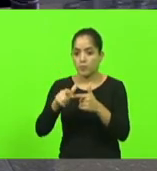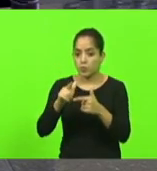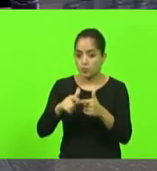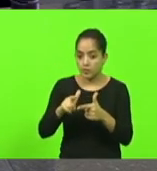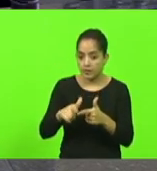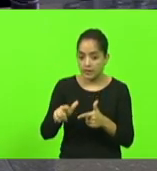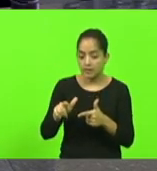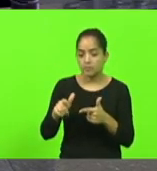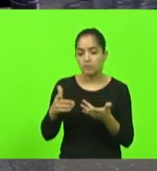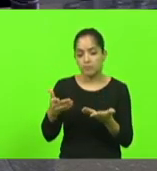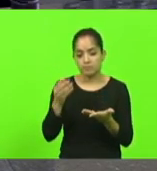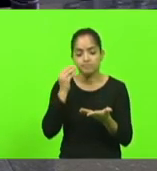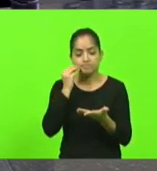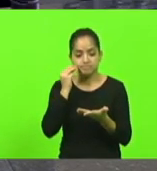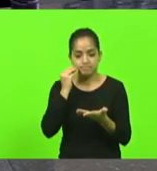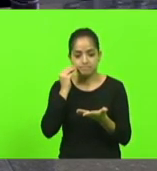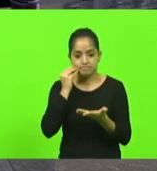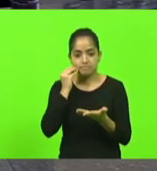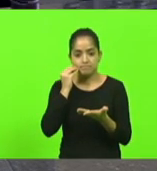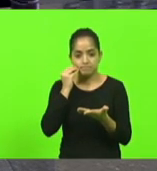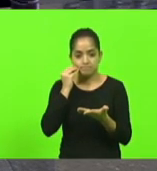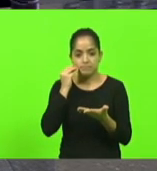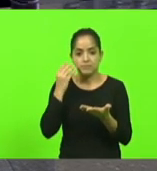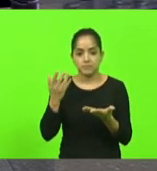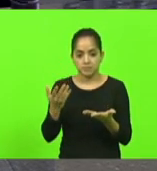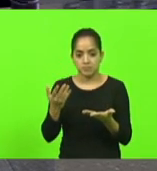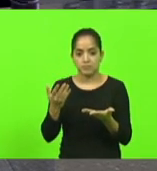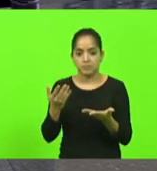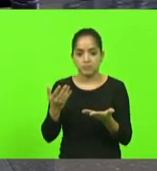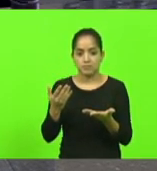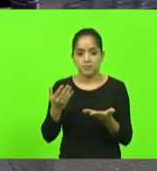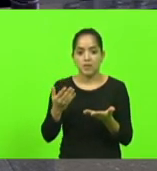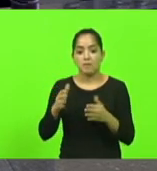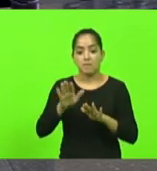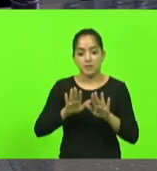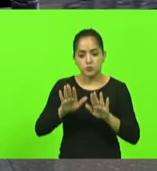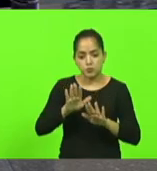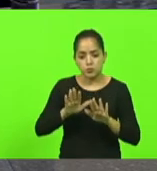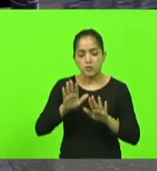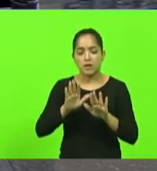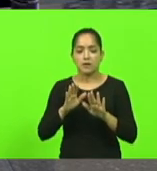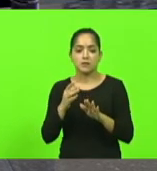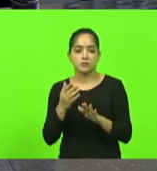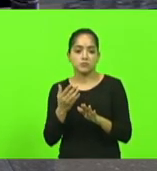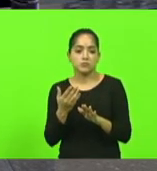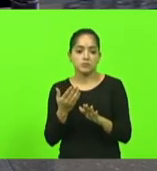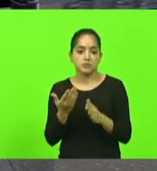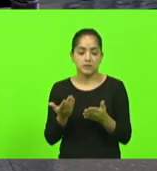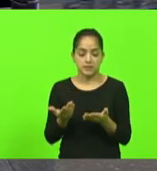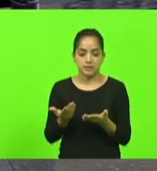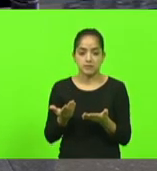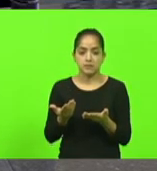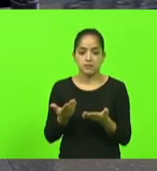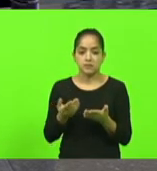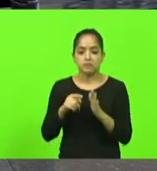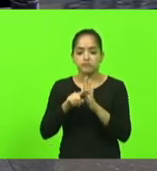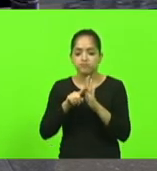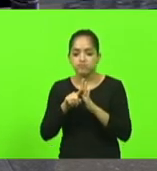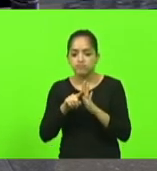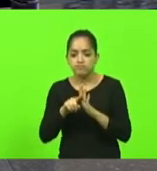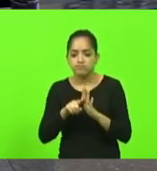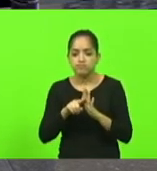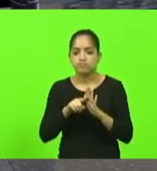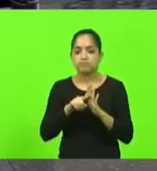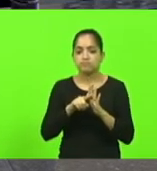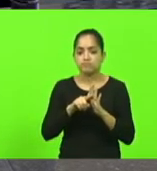claro que ela deve ter também mais cuidados e ter uma uma uma condição de